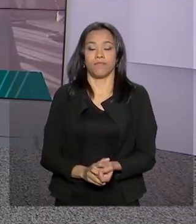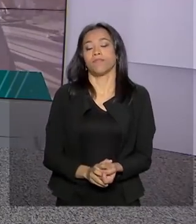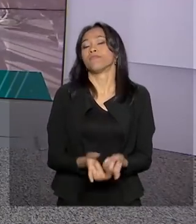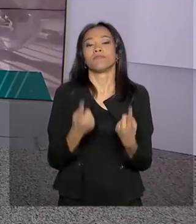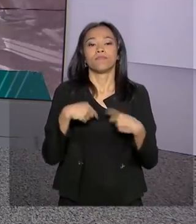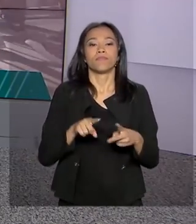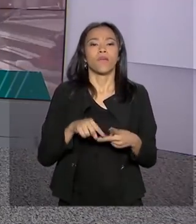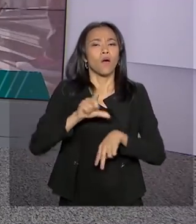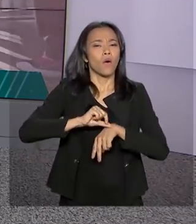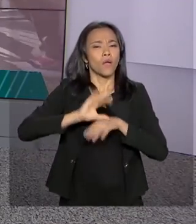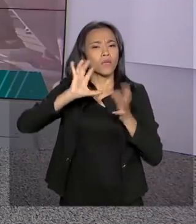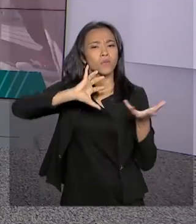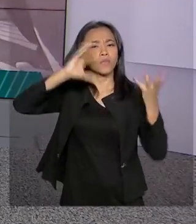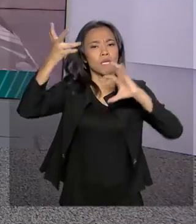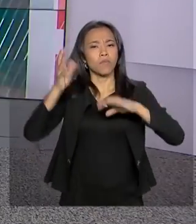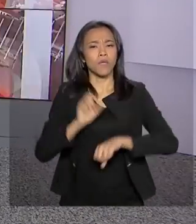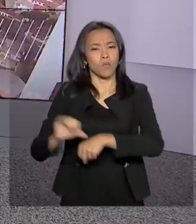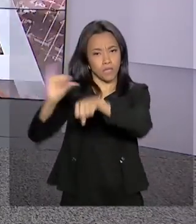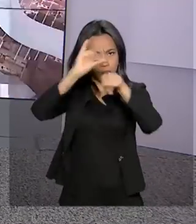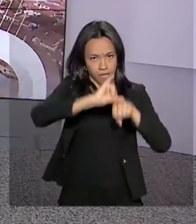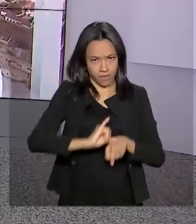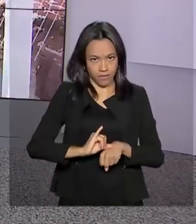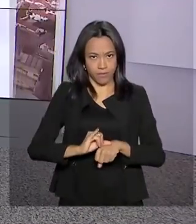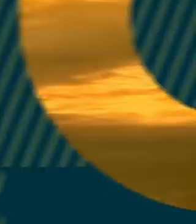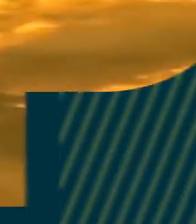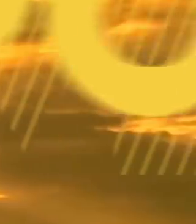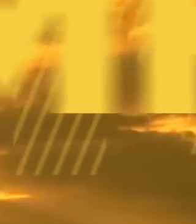Hora de saber como fica o tempo em algumas capitais.